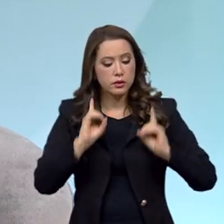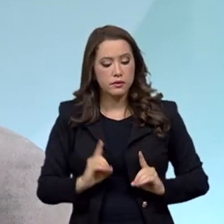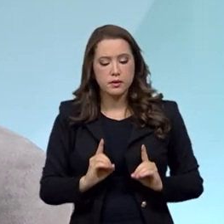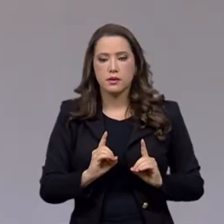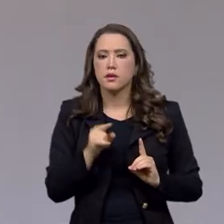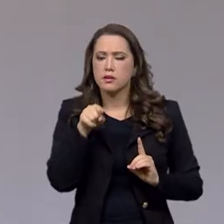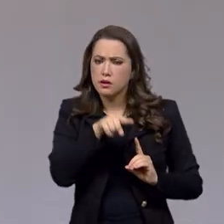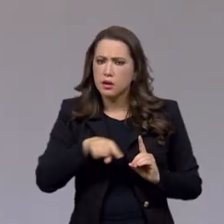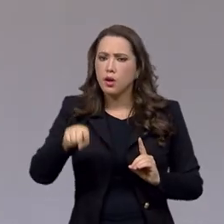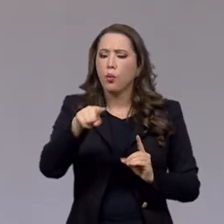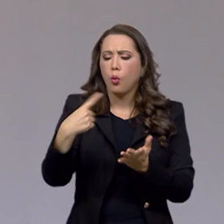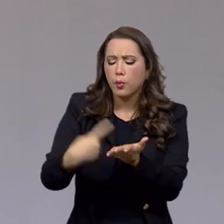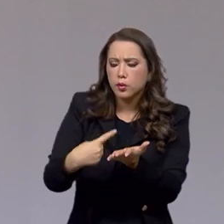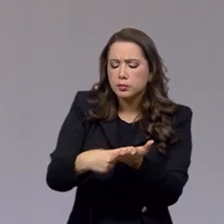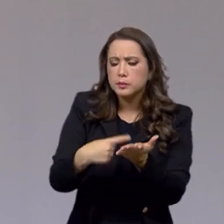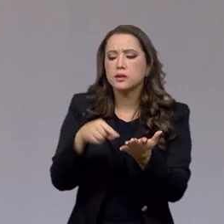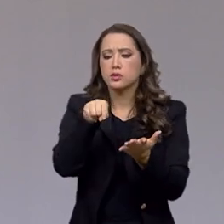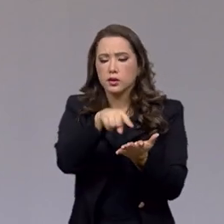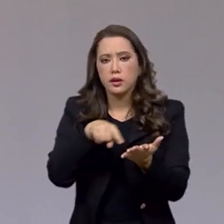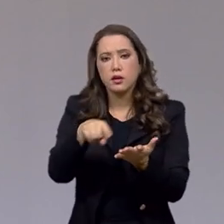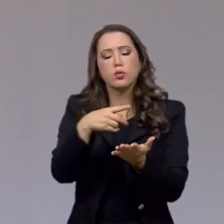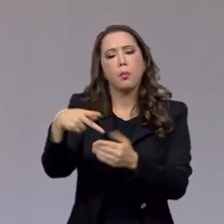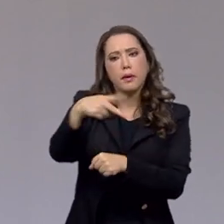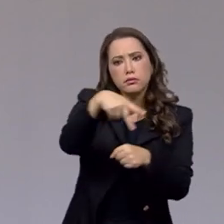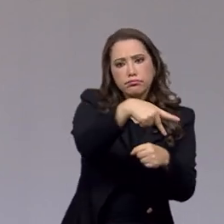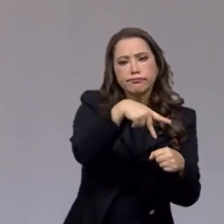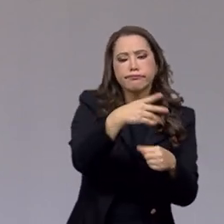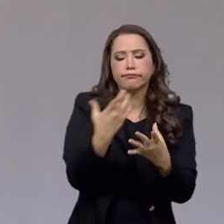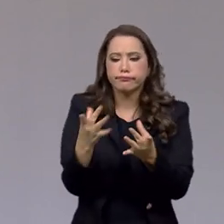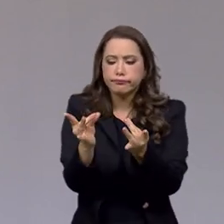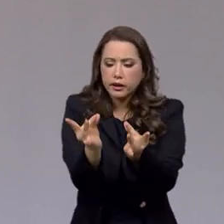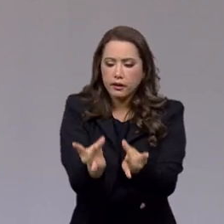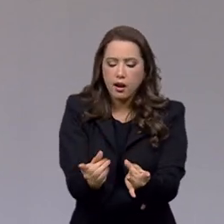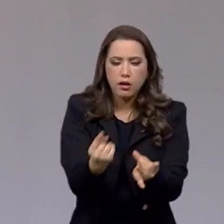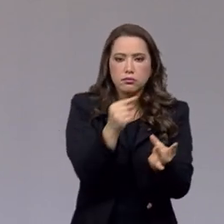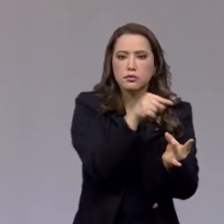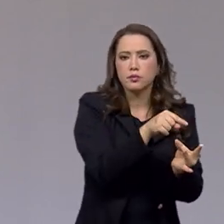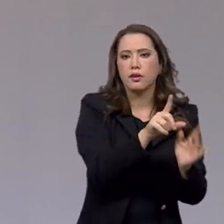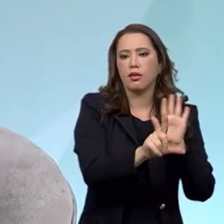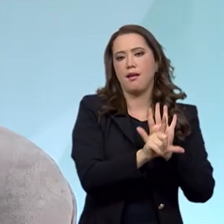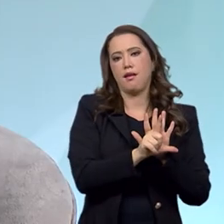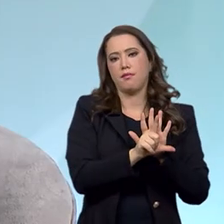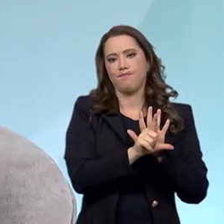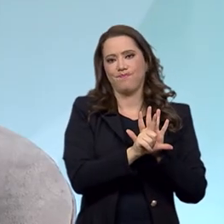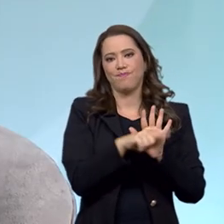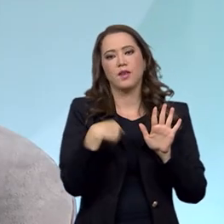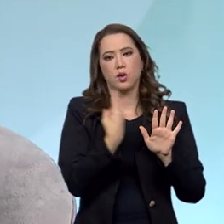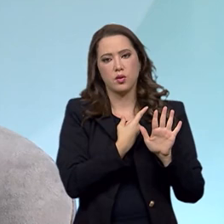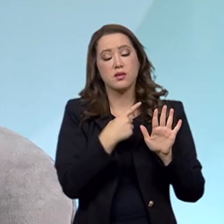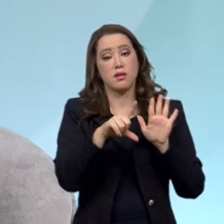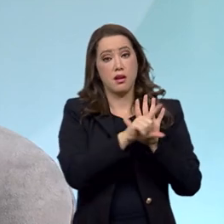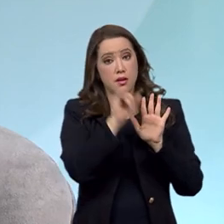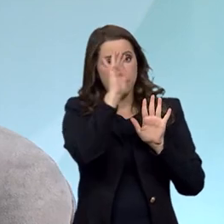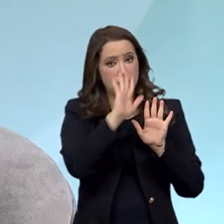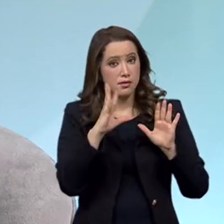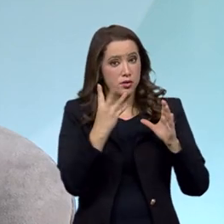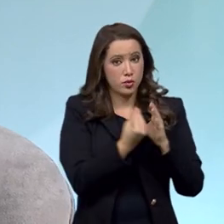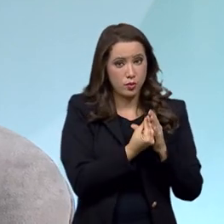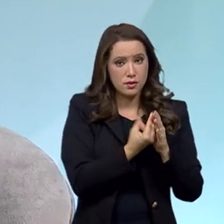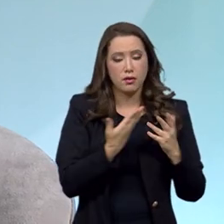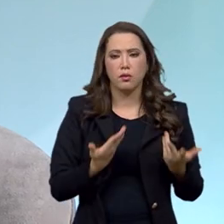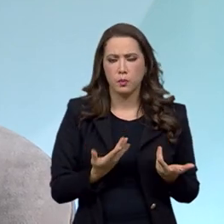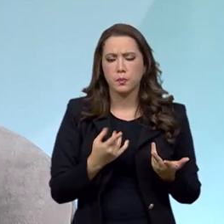convenção, eles foram esmiuçados, detalhados na nossa Lei Brasileira de Inclusão. E, então, no